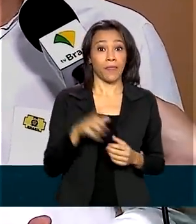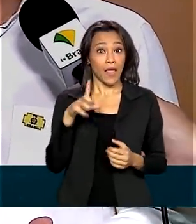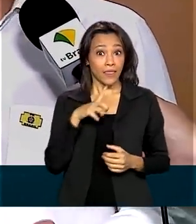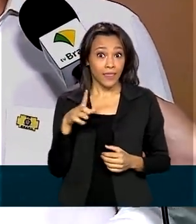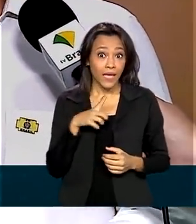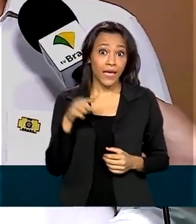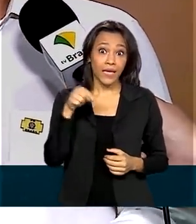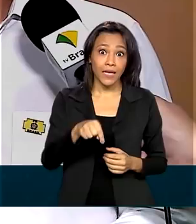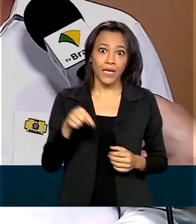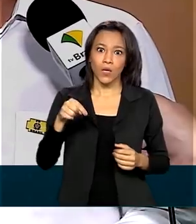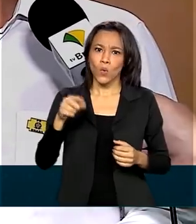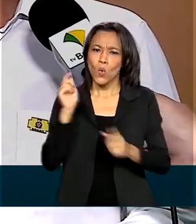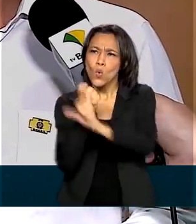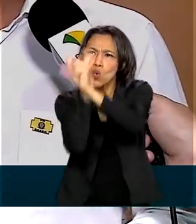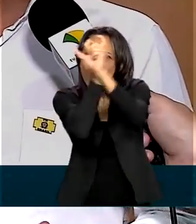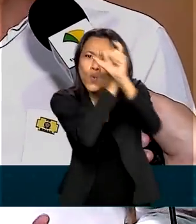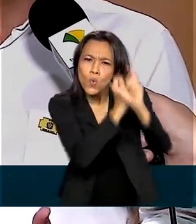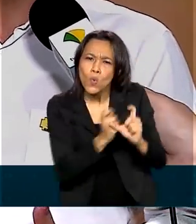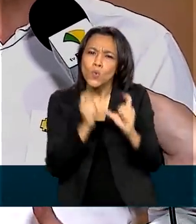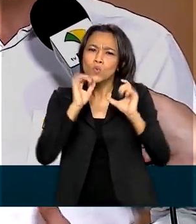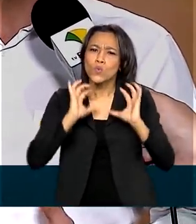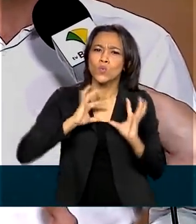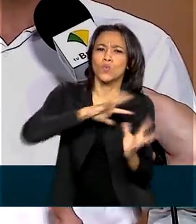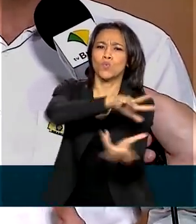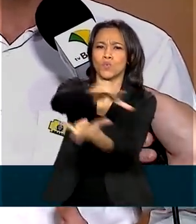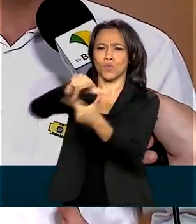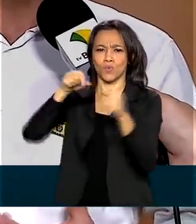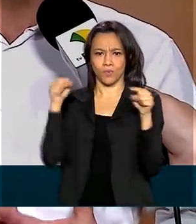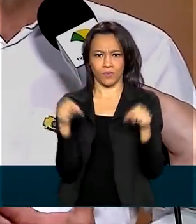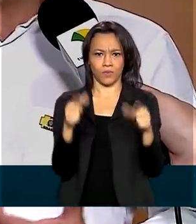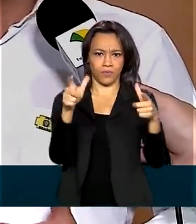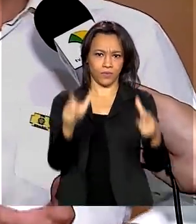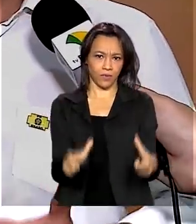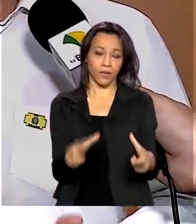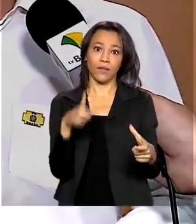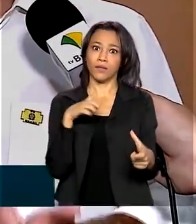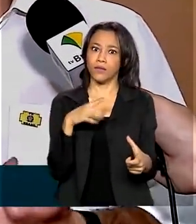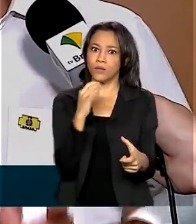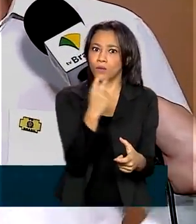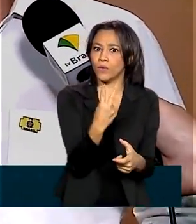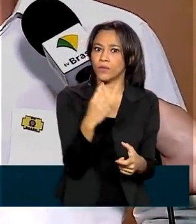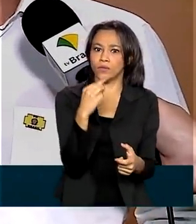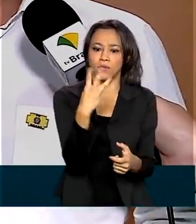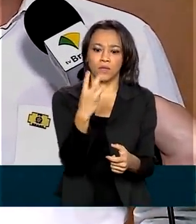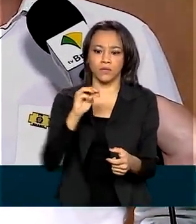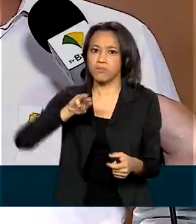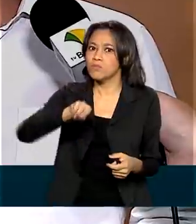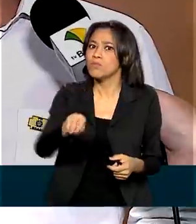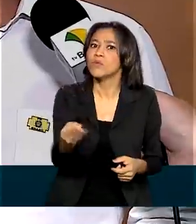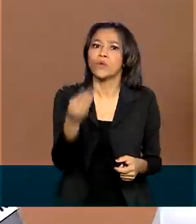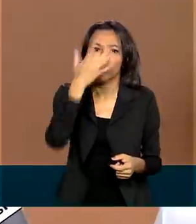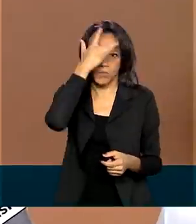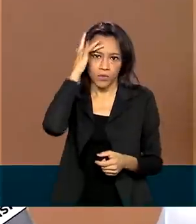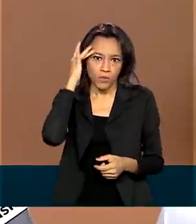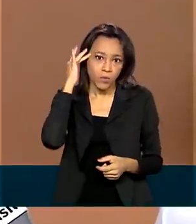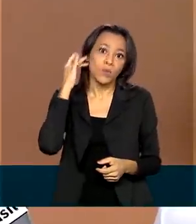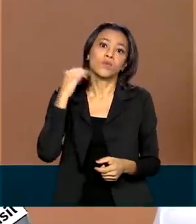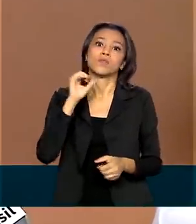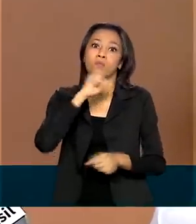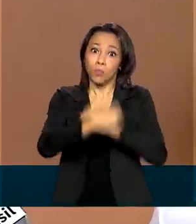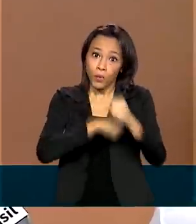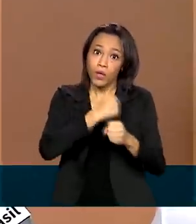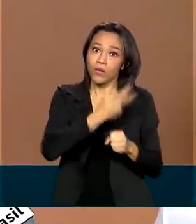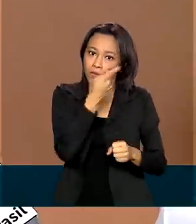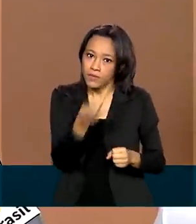arqueológicos do mundo e tem potencial para 2, 3 milhões de visitantes por ano aqui. Nós falamos